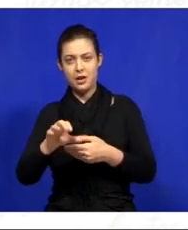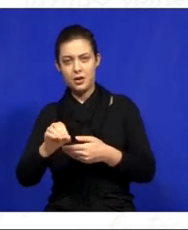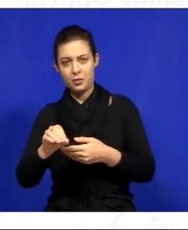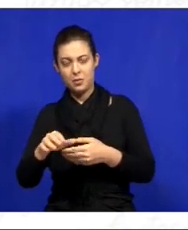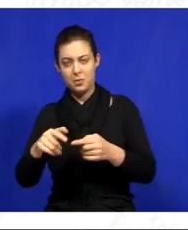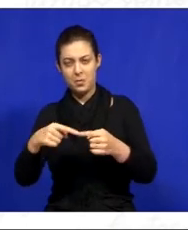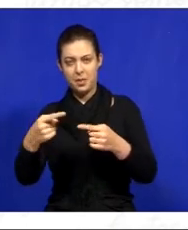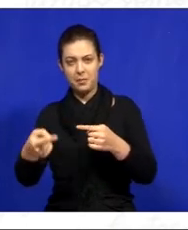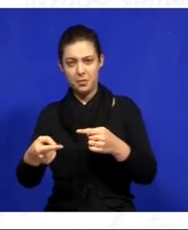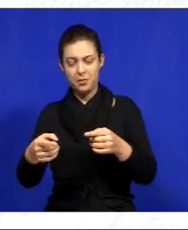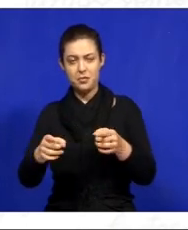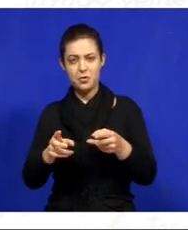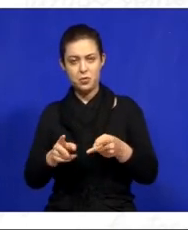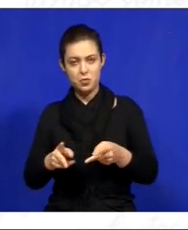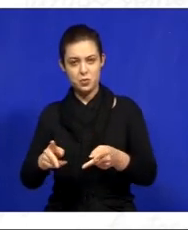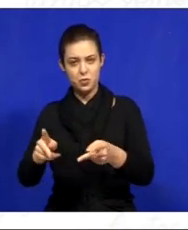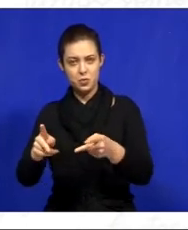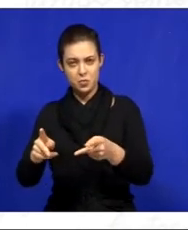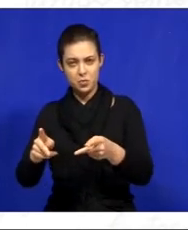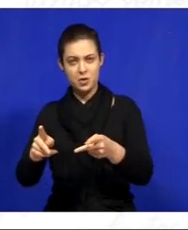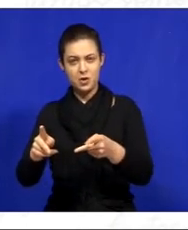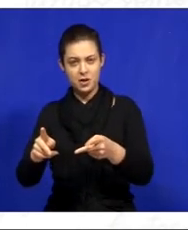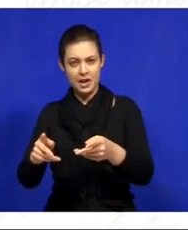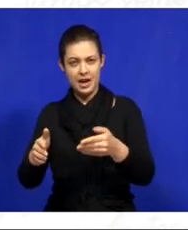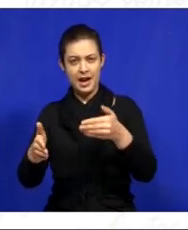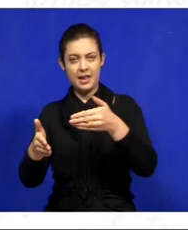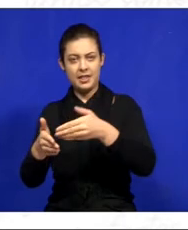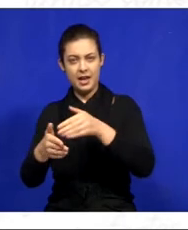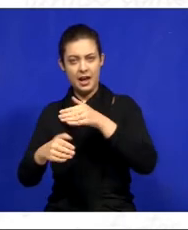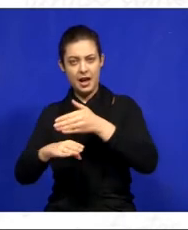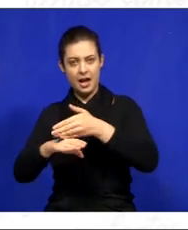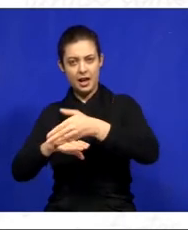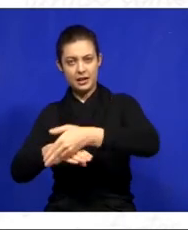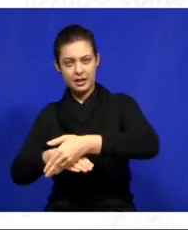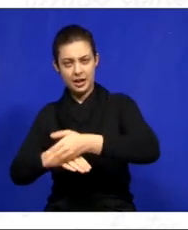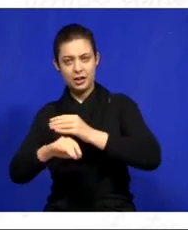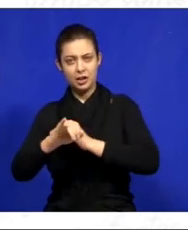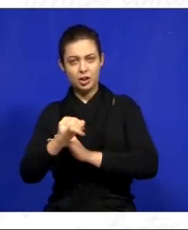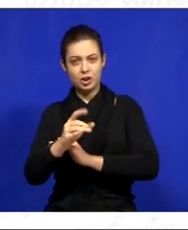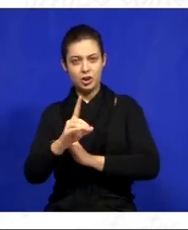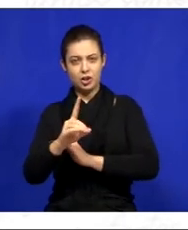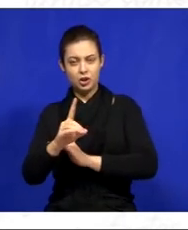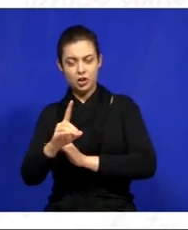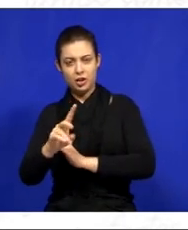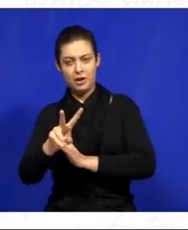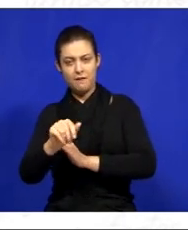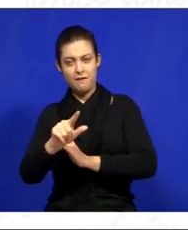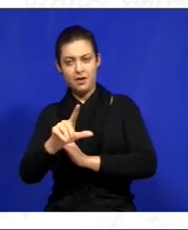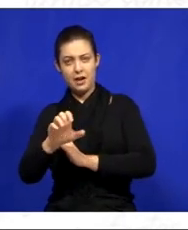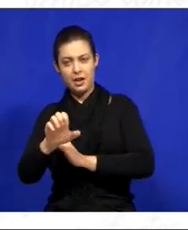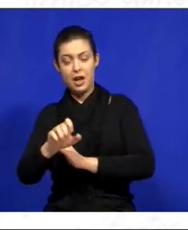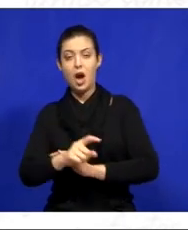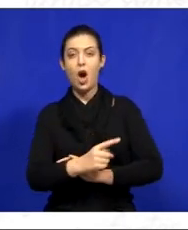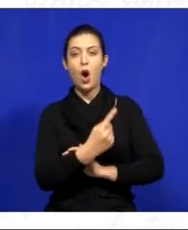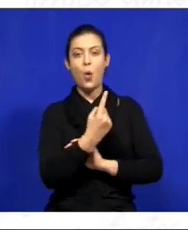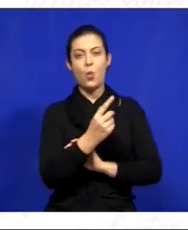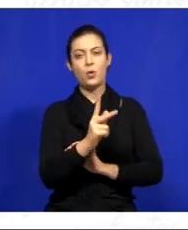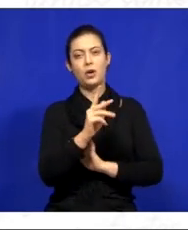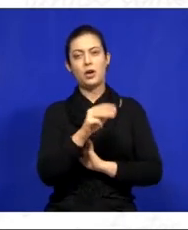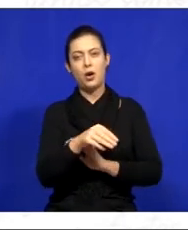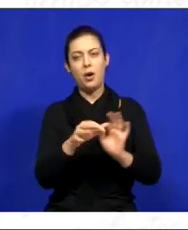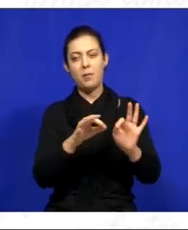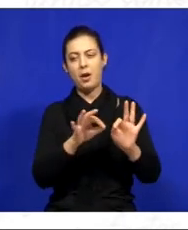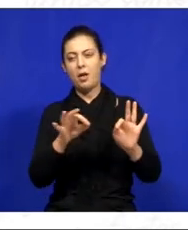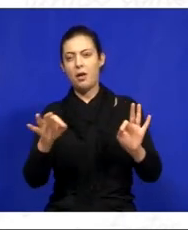Logo após, terá continuidade até a entrada do bairro do Jardim do Vale. Então, um quilômetro de extensão linear, o